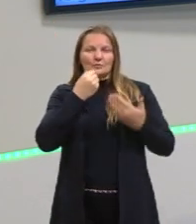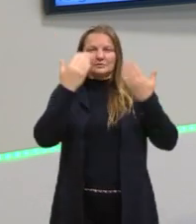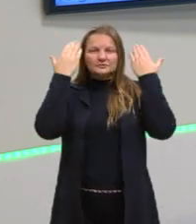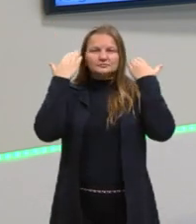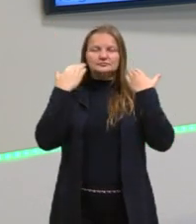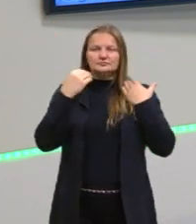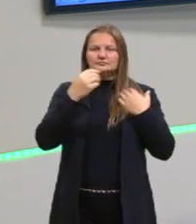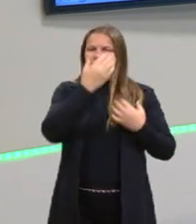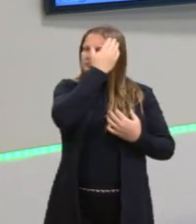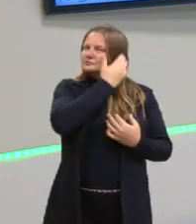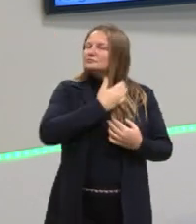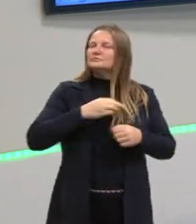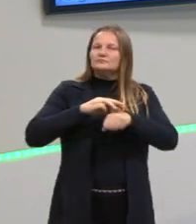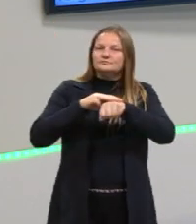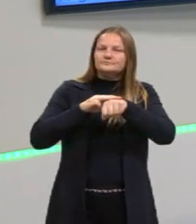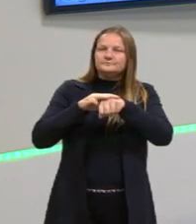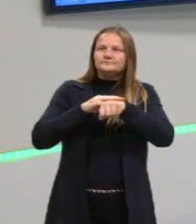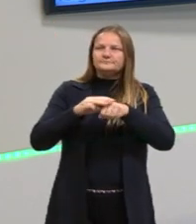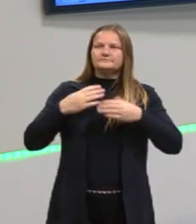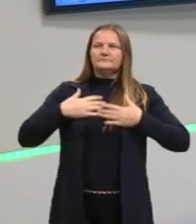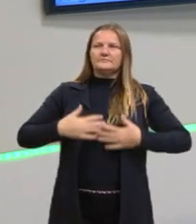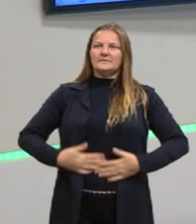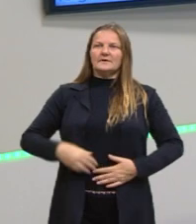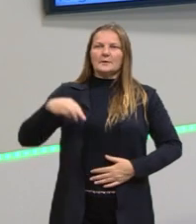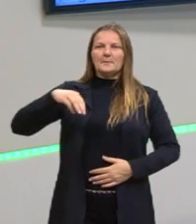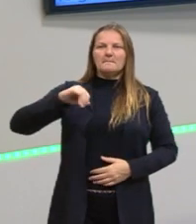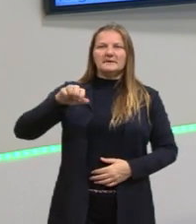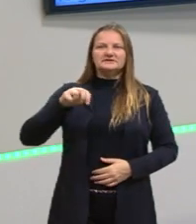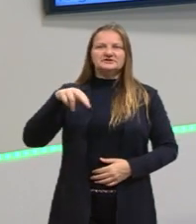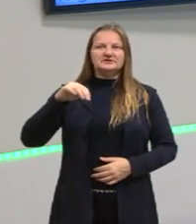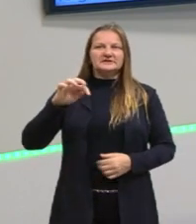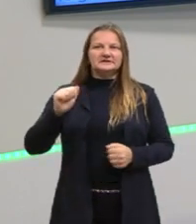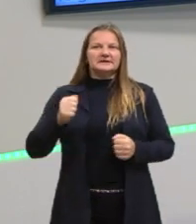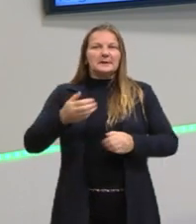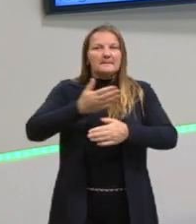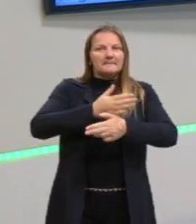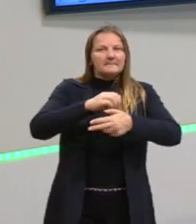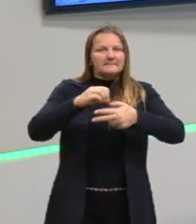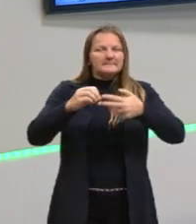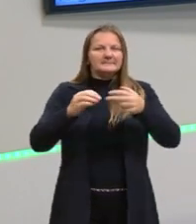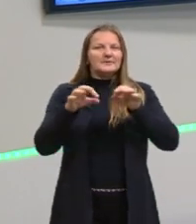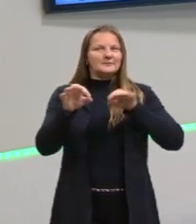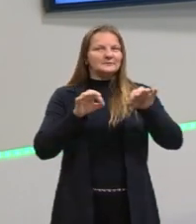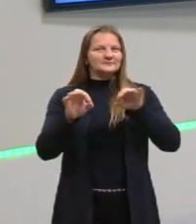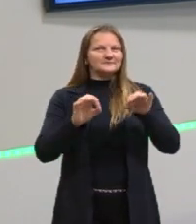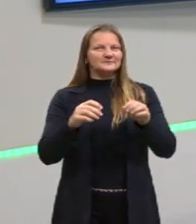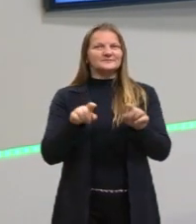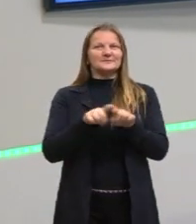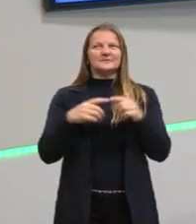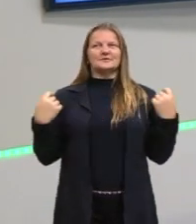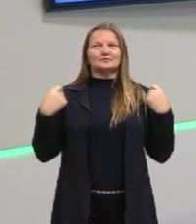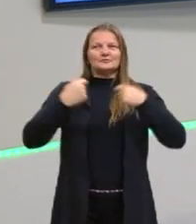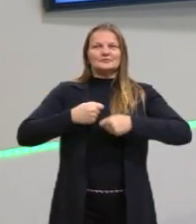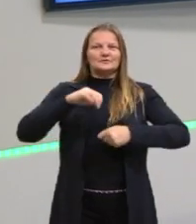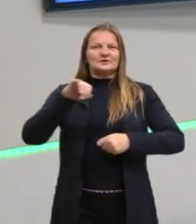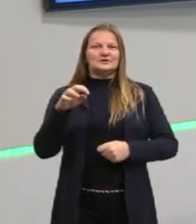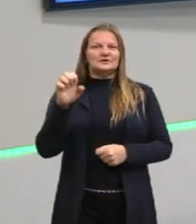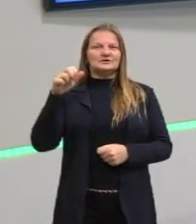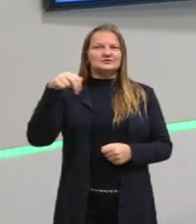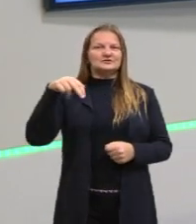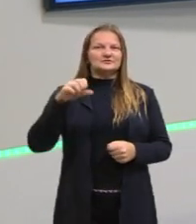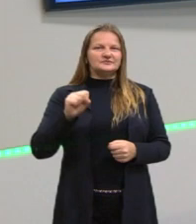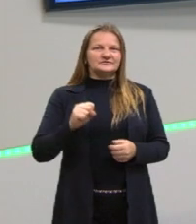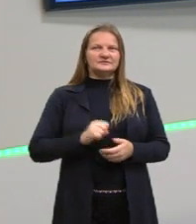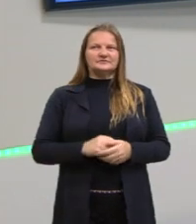castanhos, estou aqui vestindo a camiseta magenta do pré-Enem, nosso projeto, uma camisa jeans sobreposta,